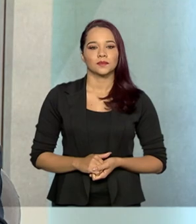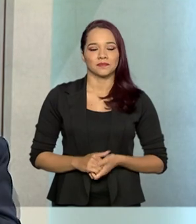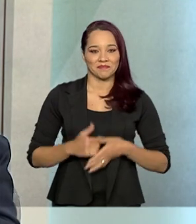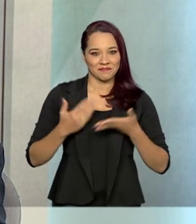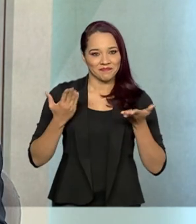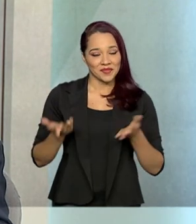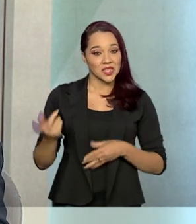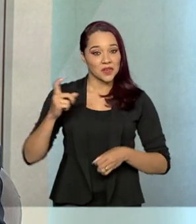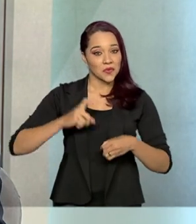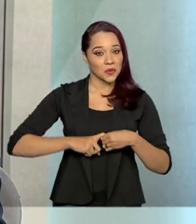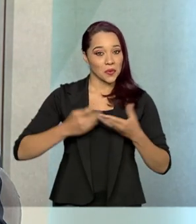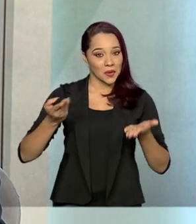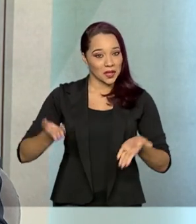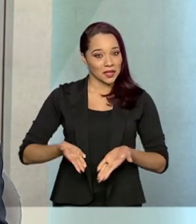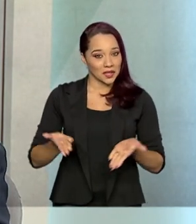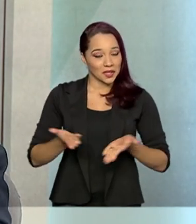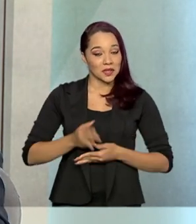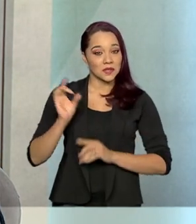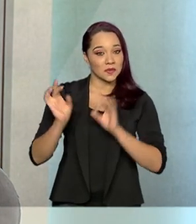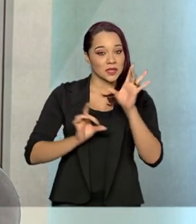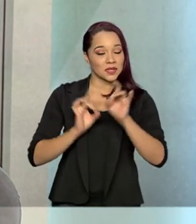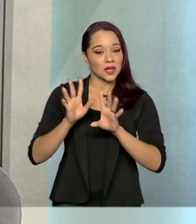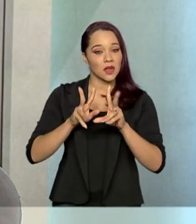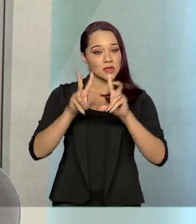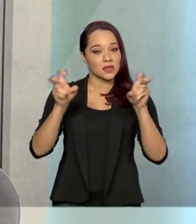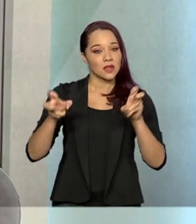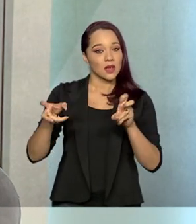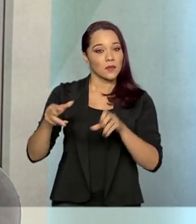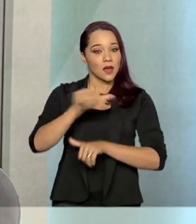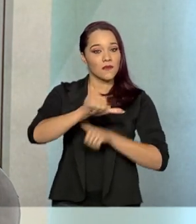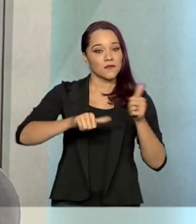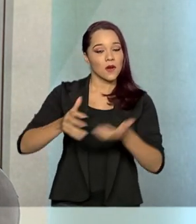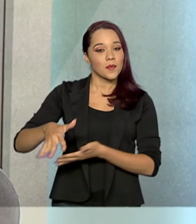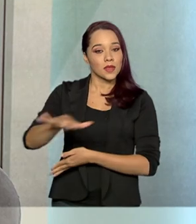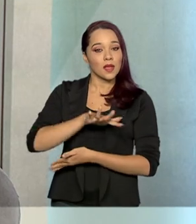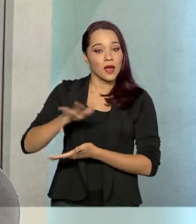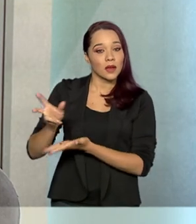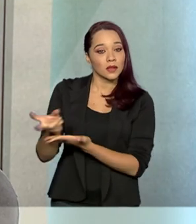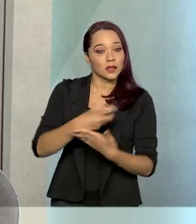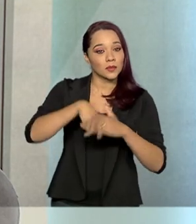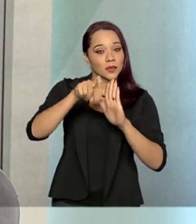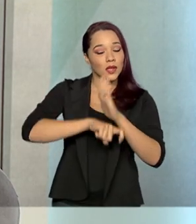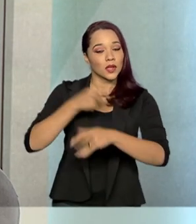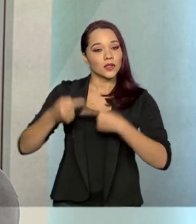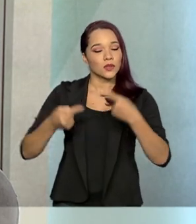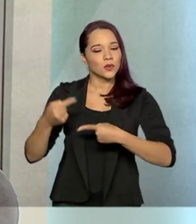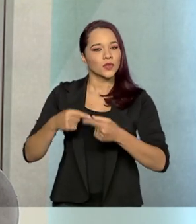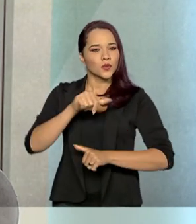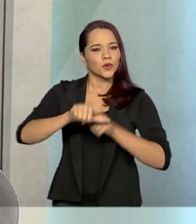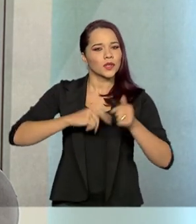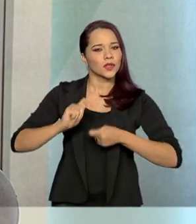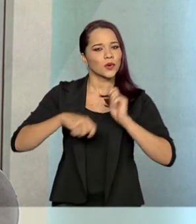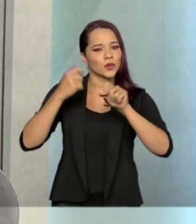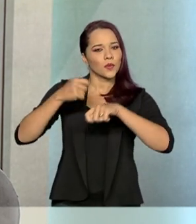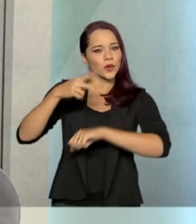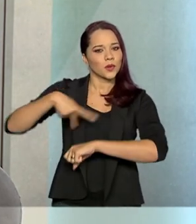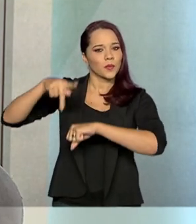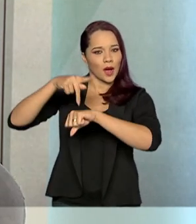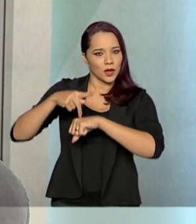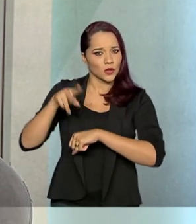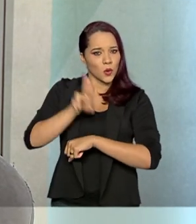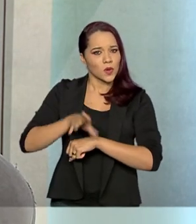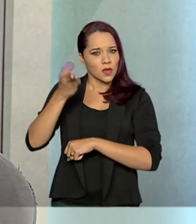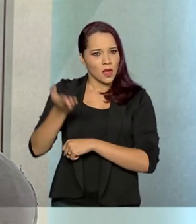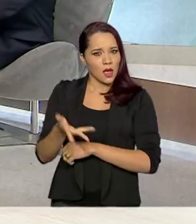Estamos de volta com o Brasil em pauta especial, reforma tributária, que hoje discute as mudanças na economia do país a partir desta reforma.